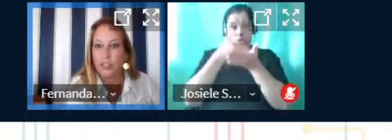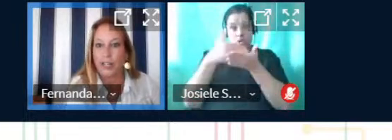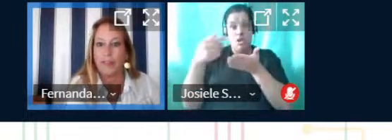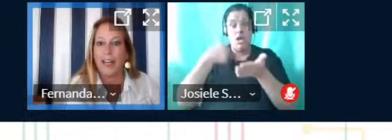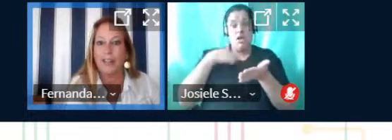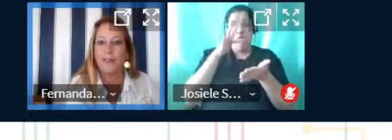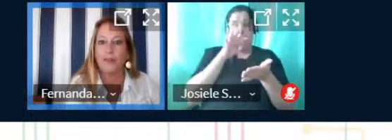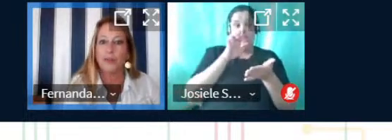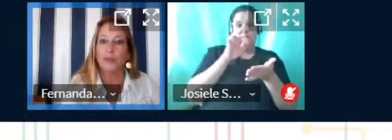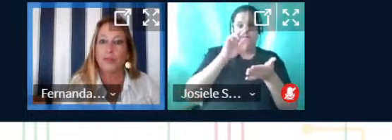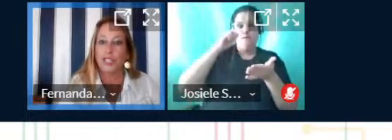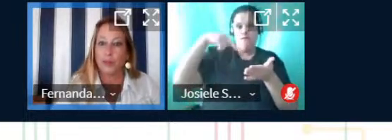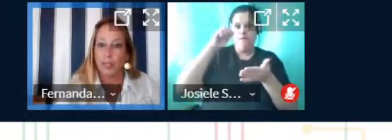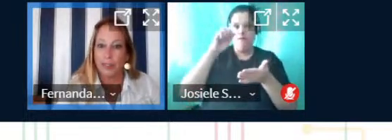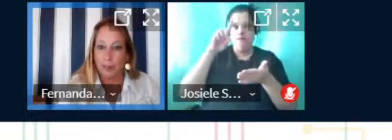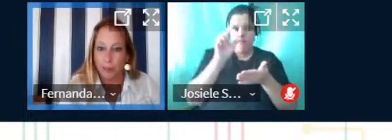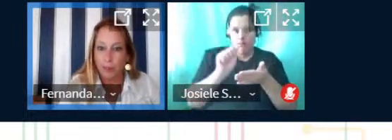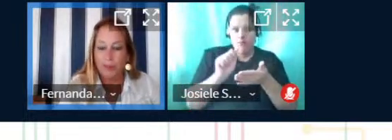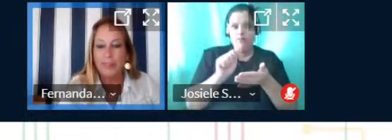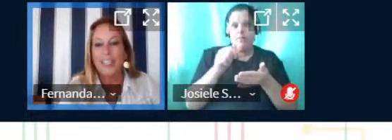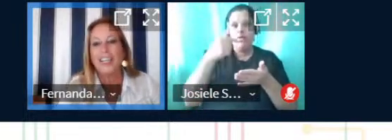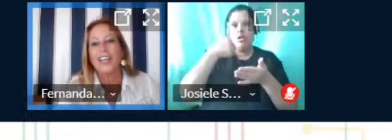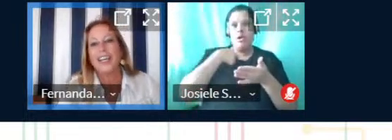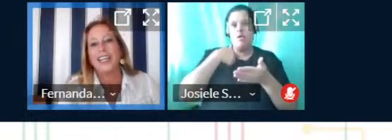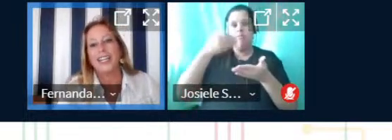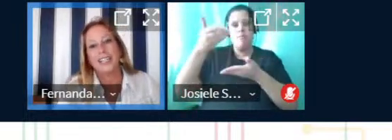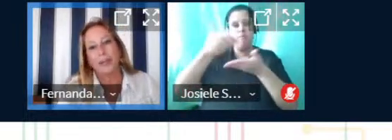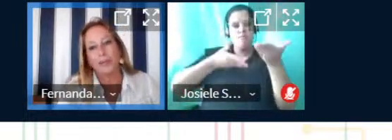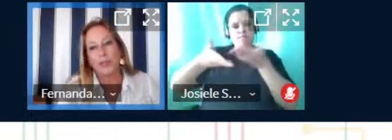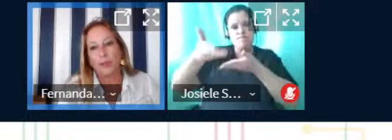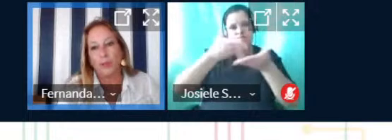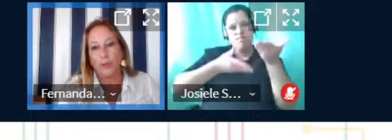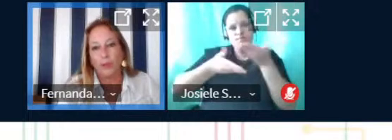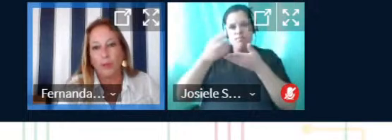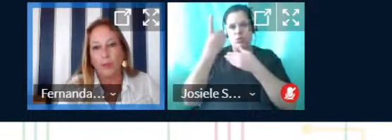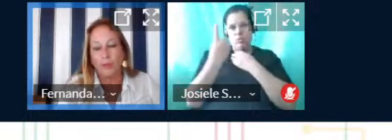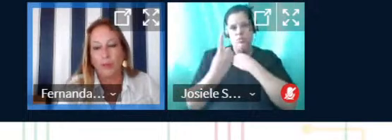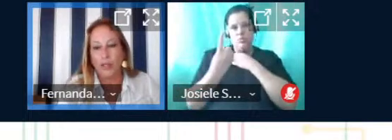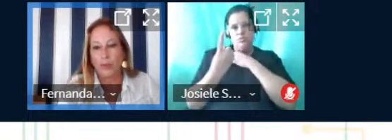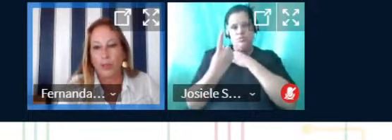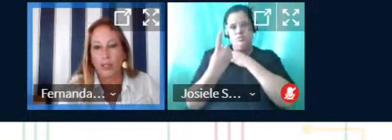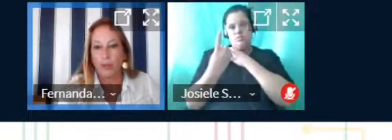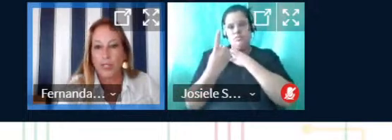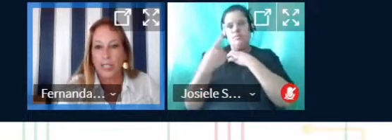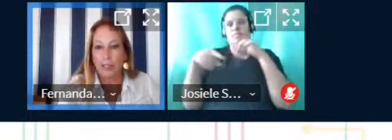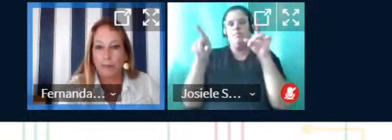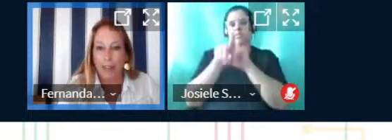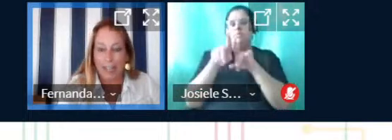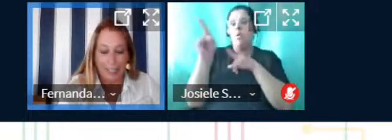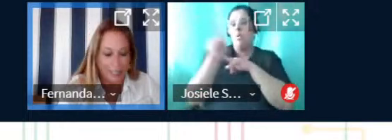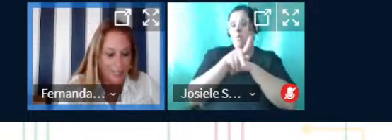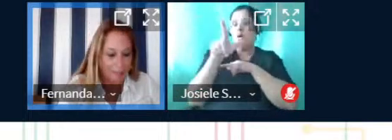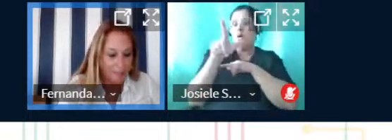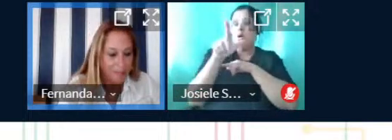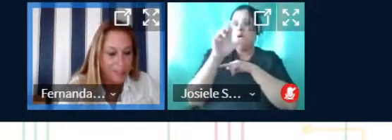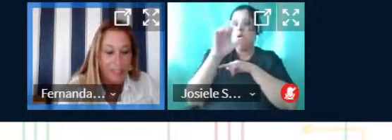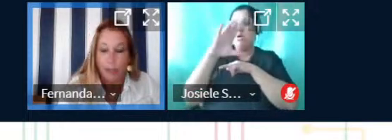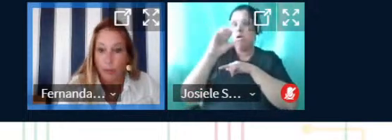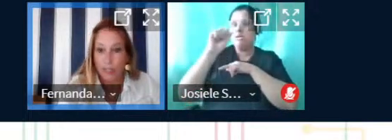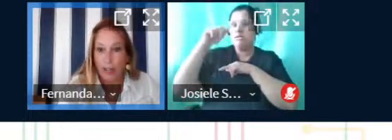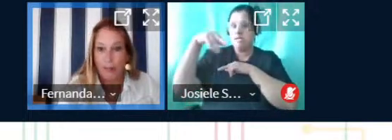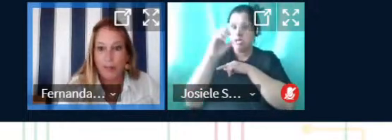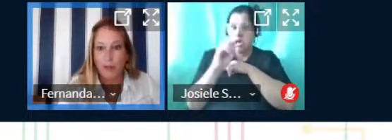Antônio Ramos de Carvalho, como mediadora 1, e temos o professor Luciano Vargas